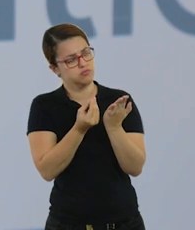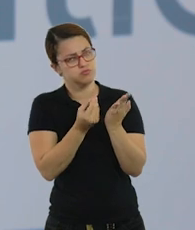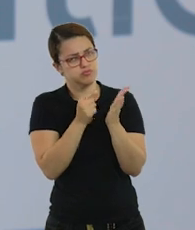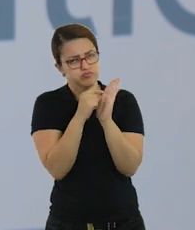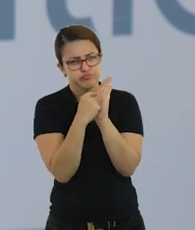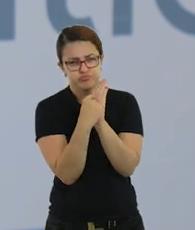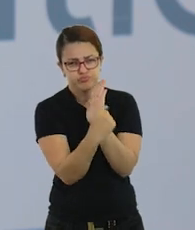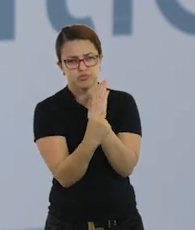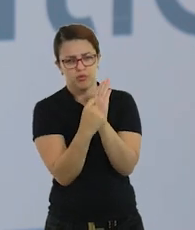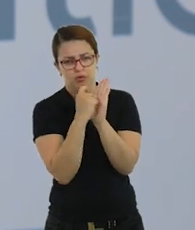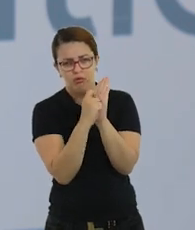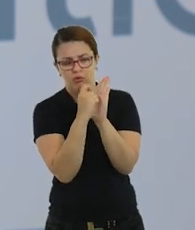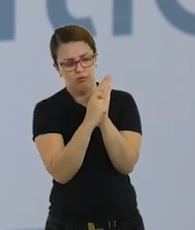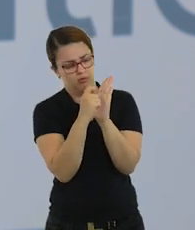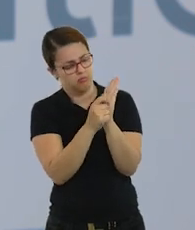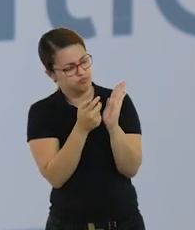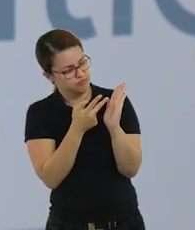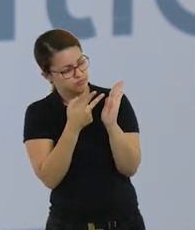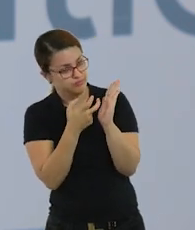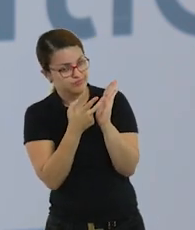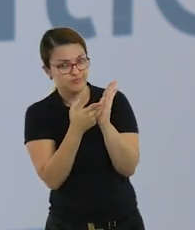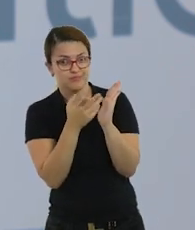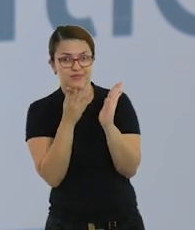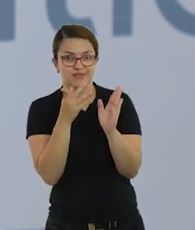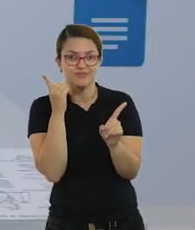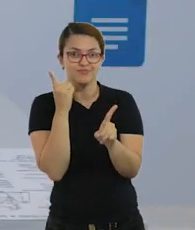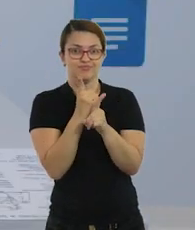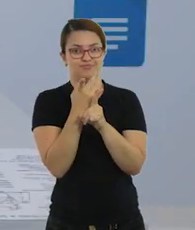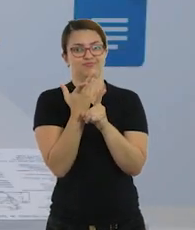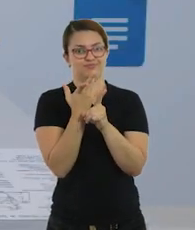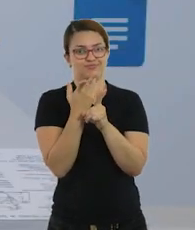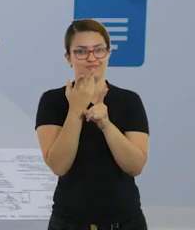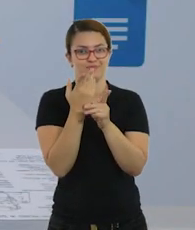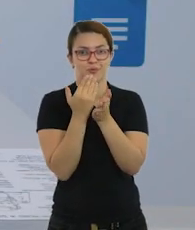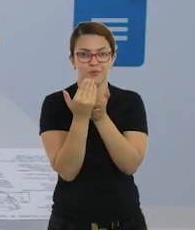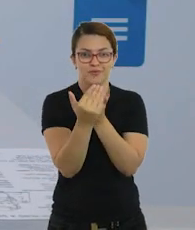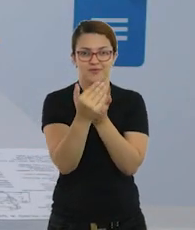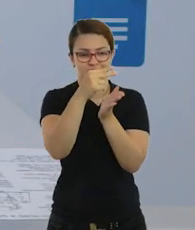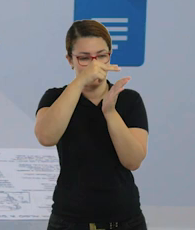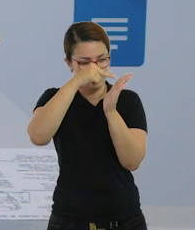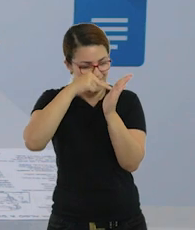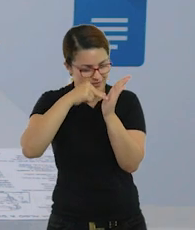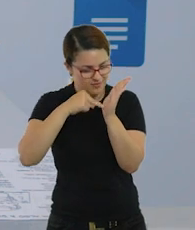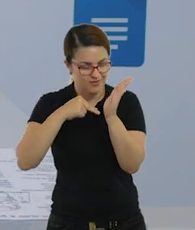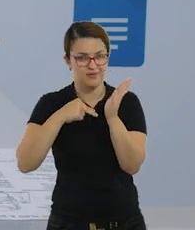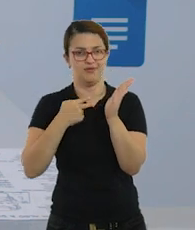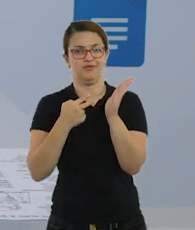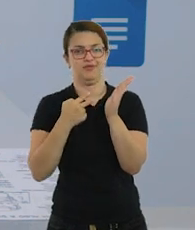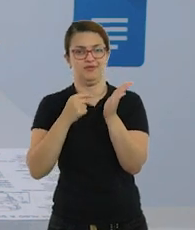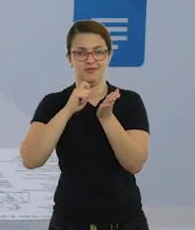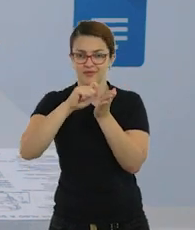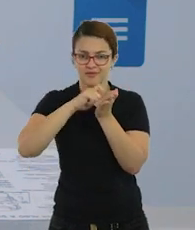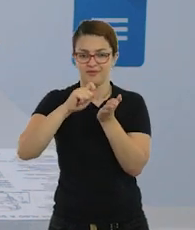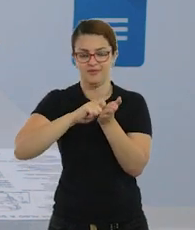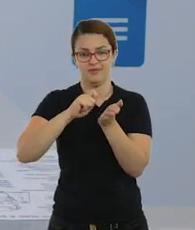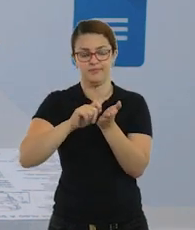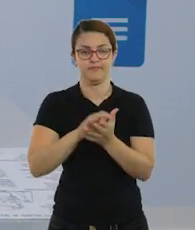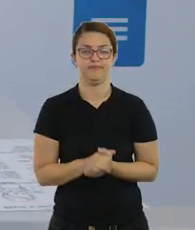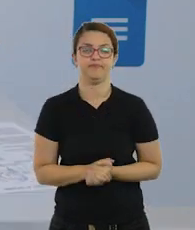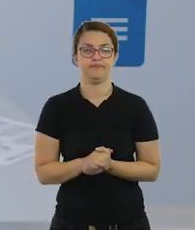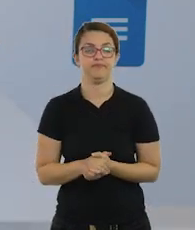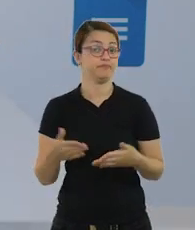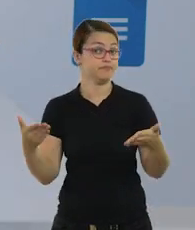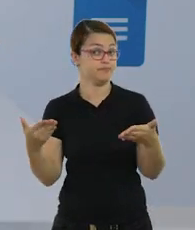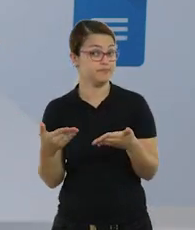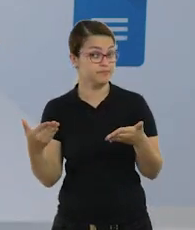escrita e é a primeira grande conquista dela no mundo da leitura e da escrita em si. Então nós vamos